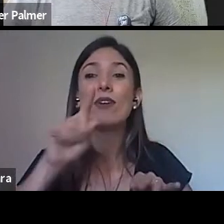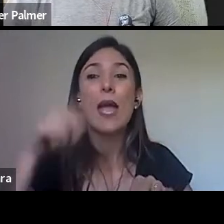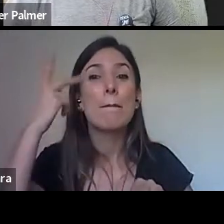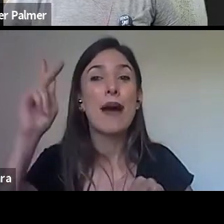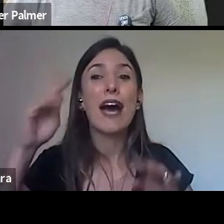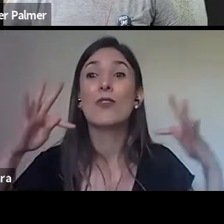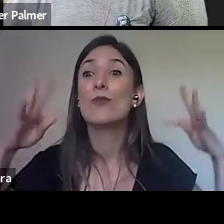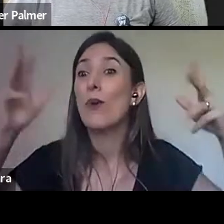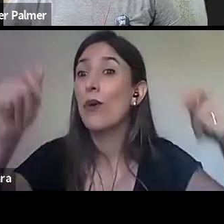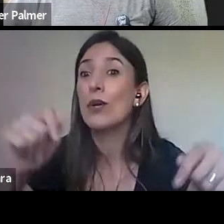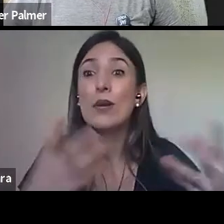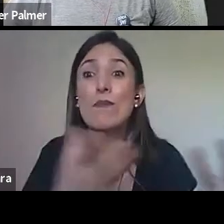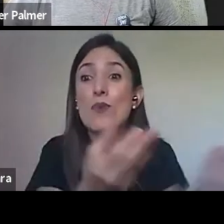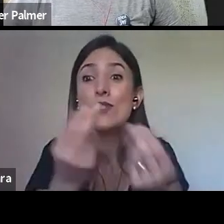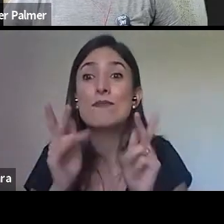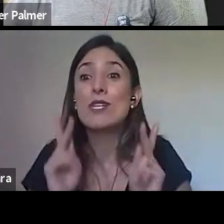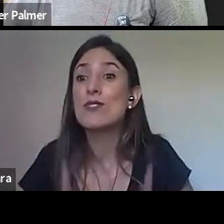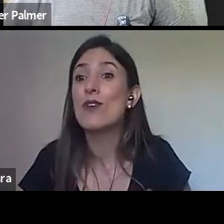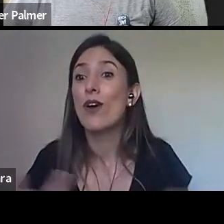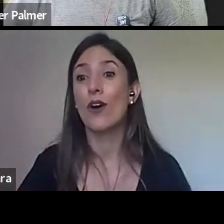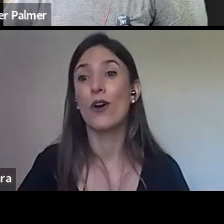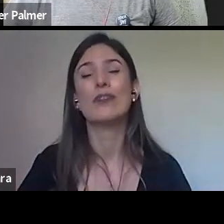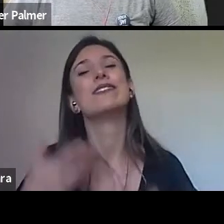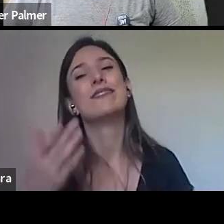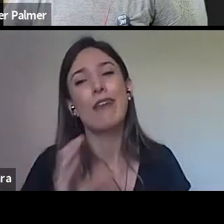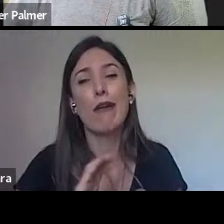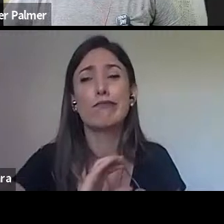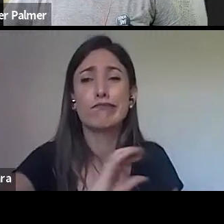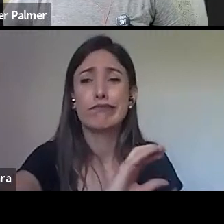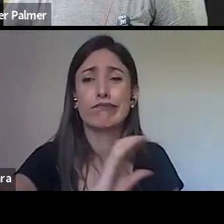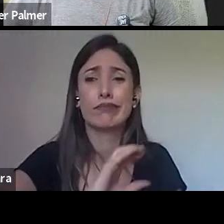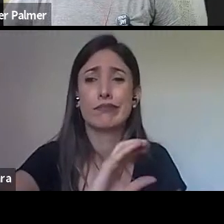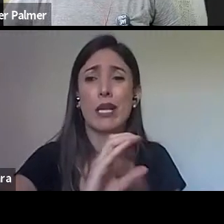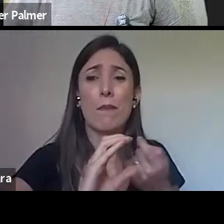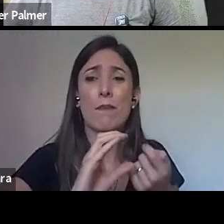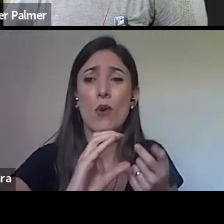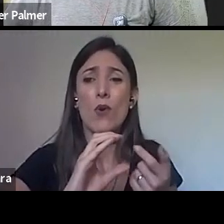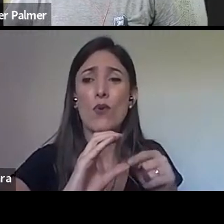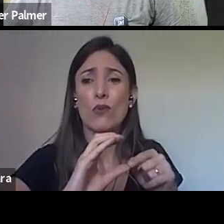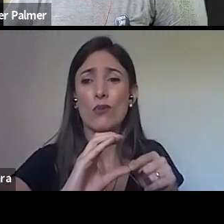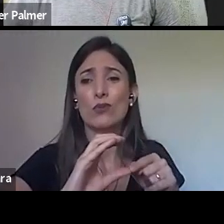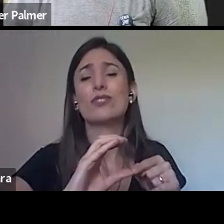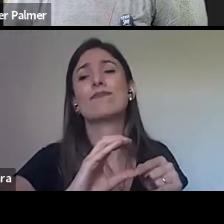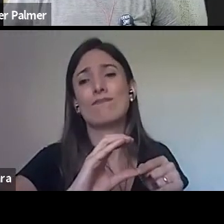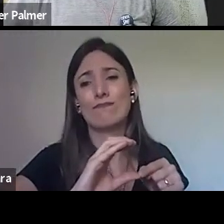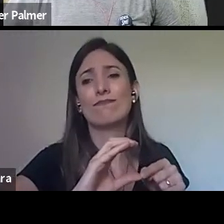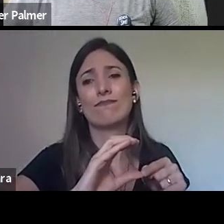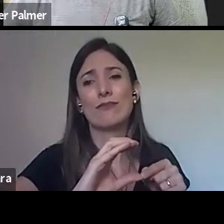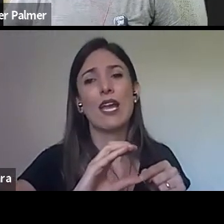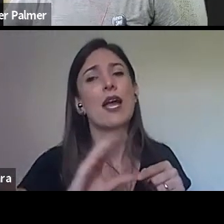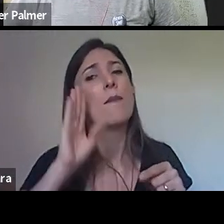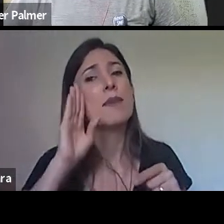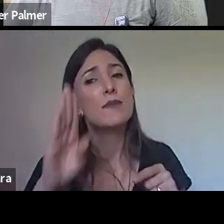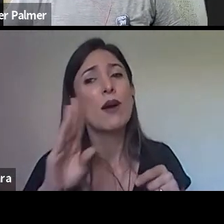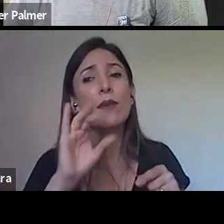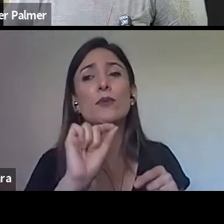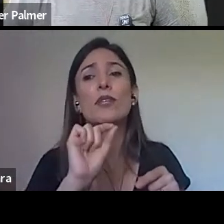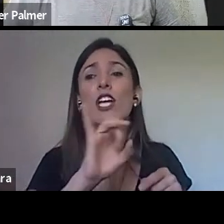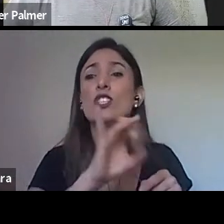e acho que não é a intenção para nós, a intenção é para poucos e é realmente para a formação de quadros, quadros